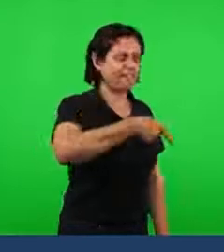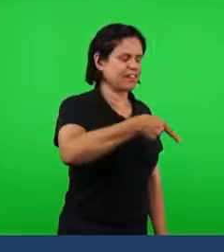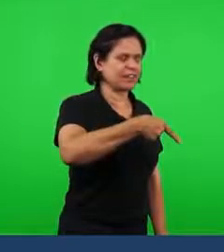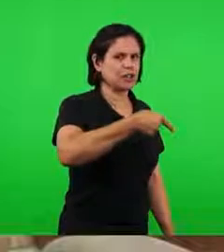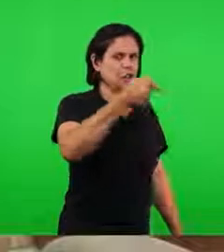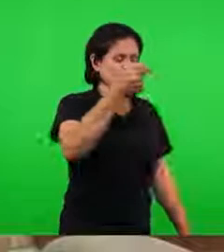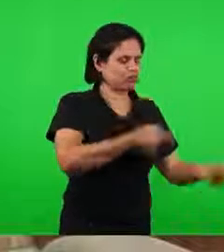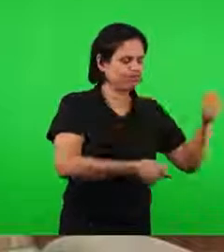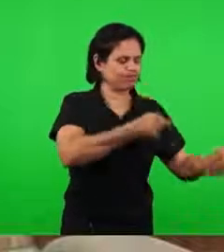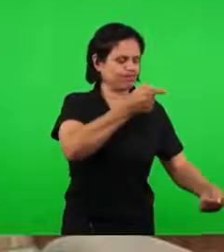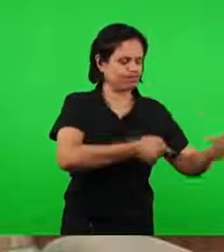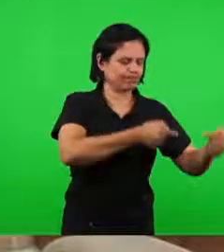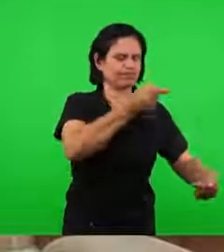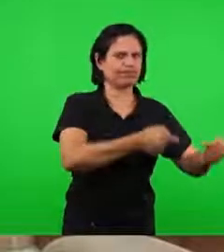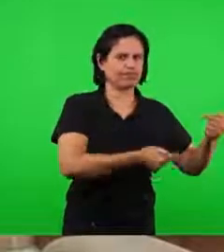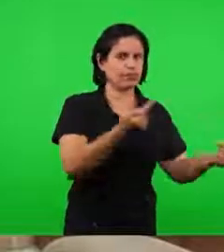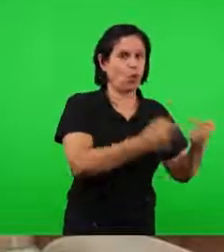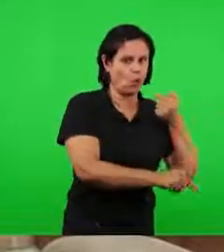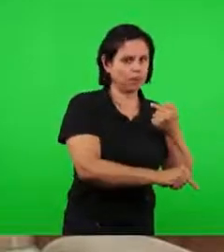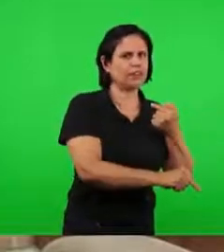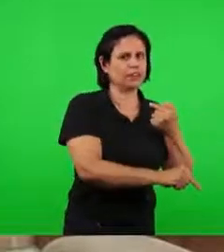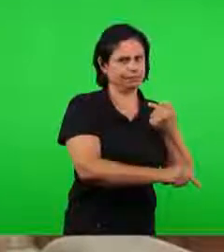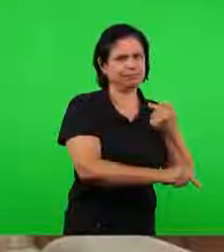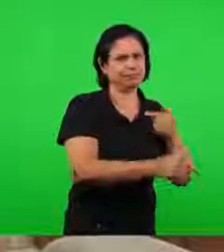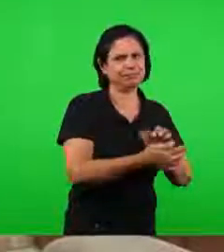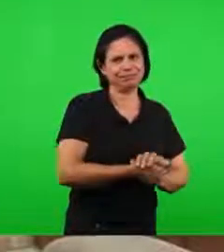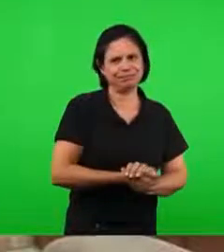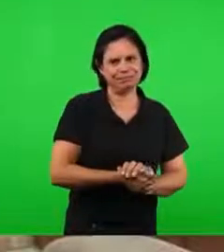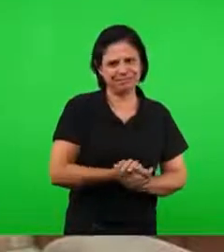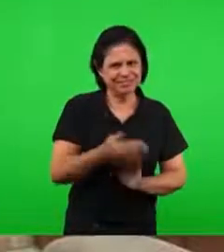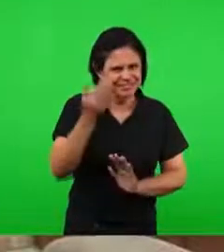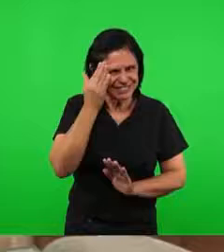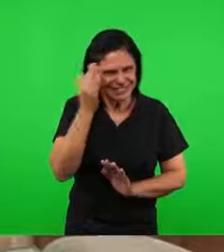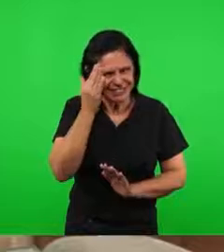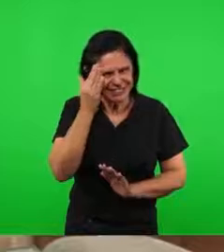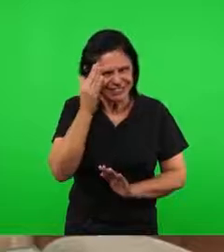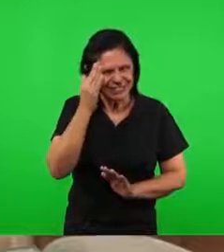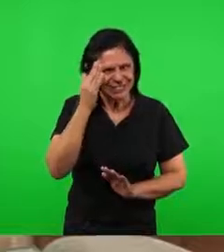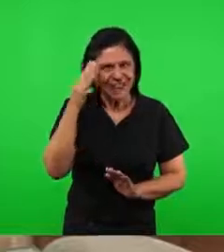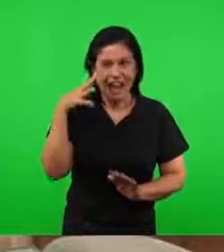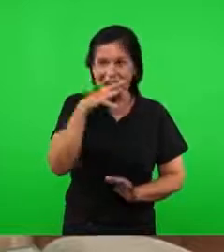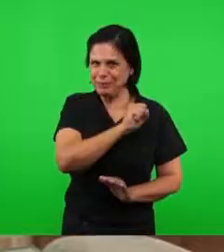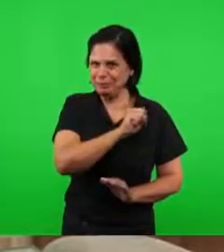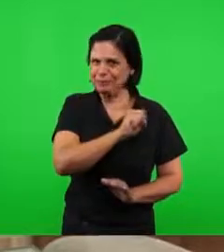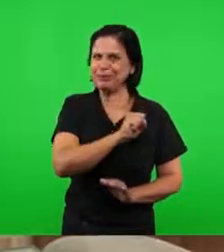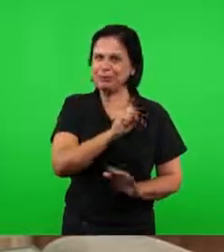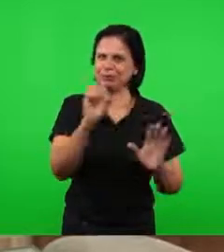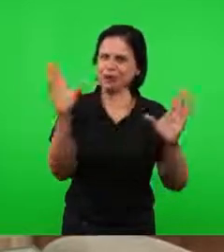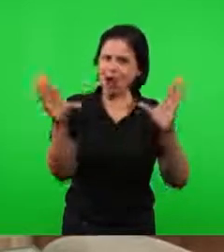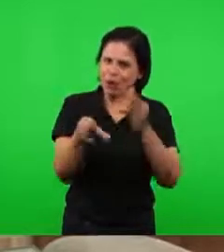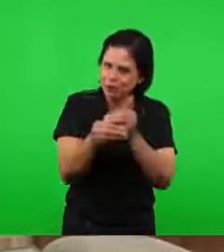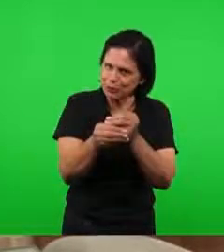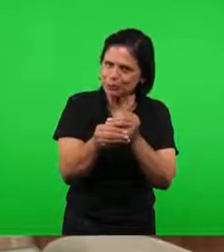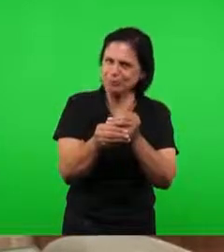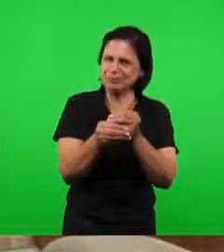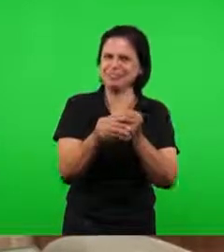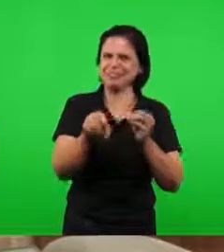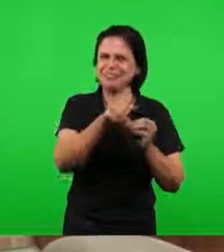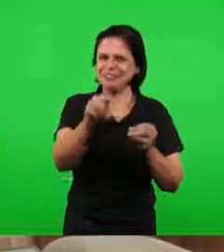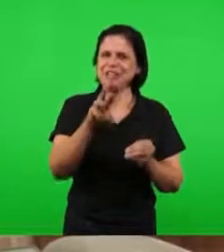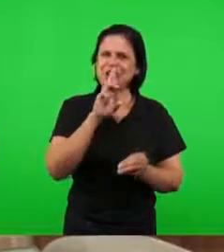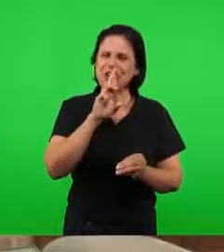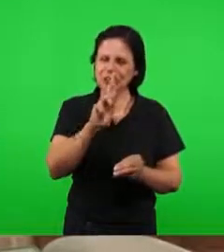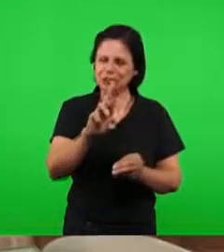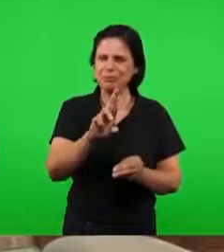aqueles que se opunham à palavra do Senhor. Então os irmãos puderam ver, em rápidas palavras, esta resposta, alguma